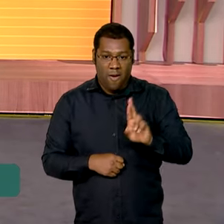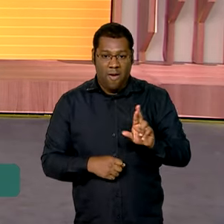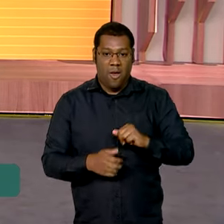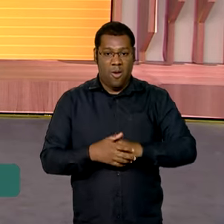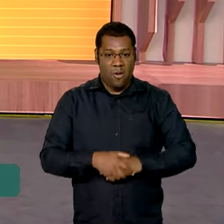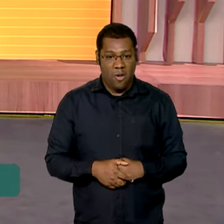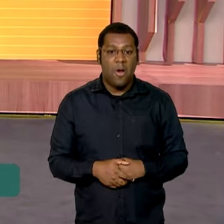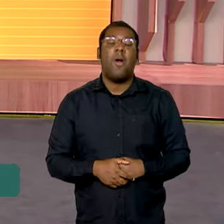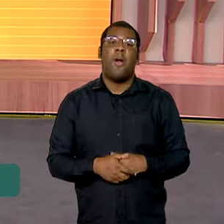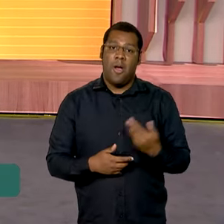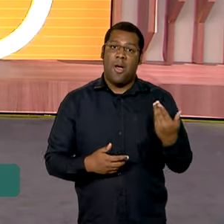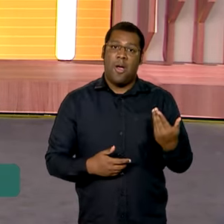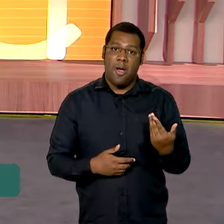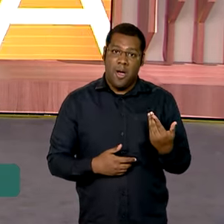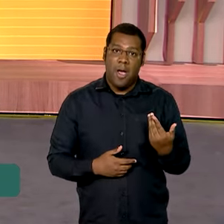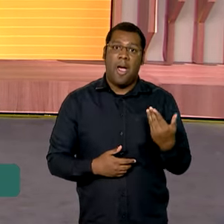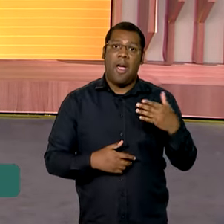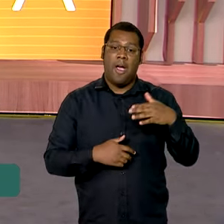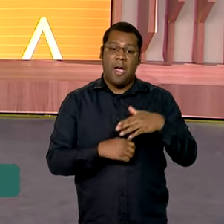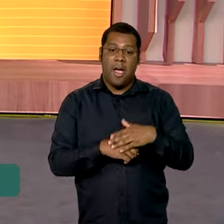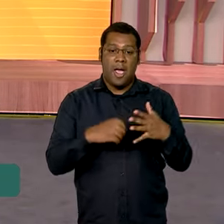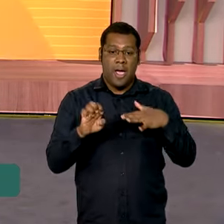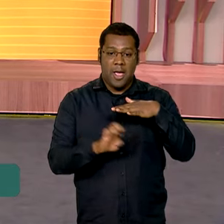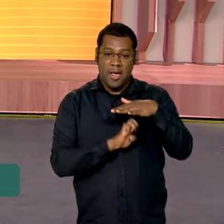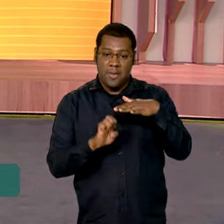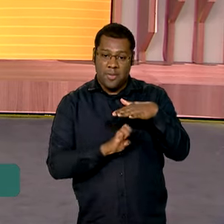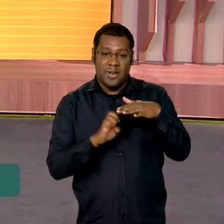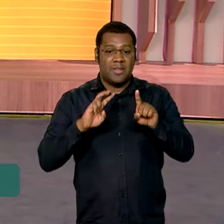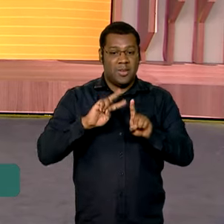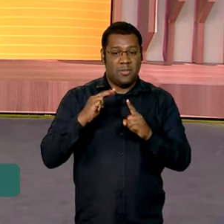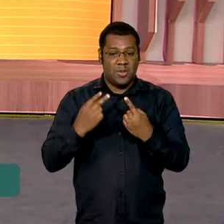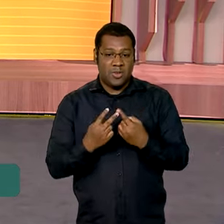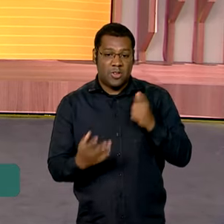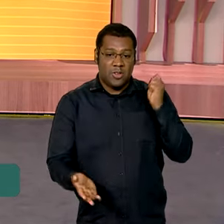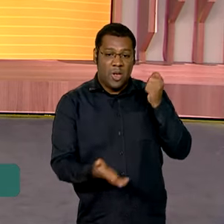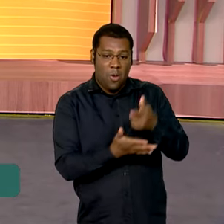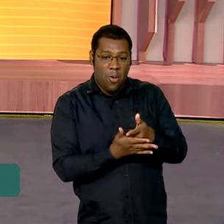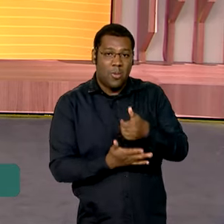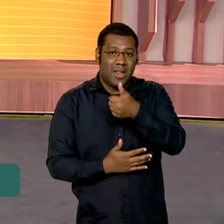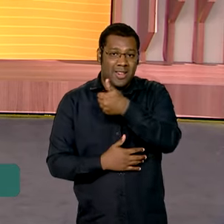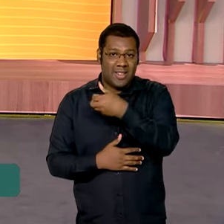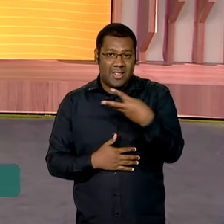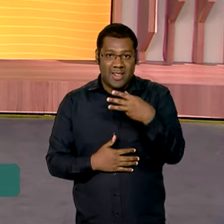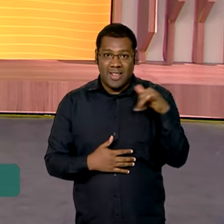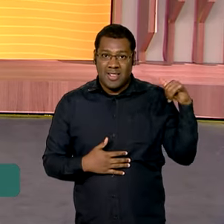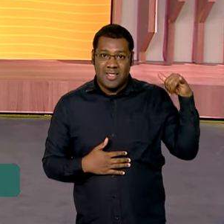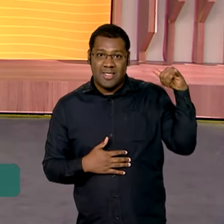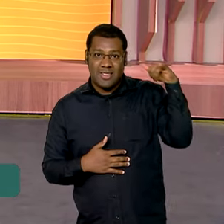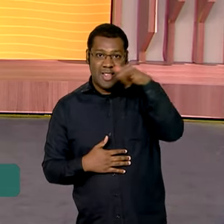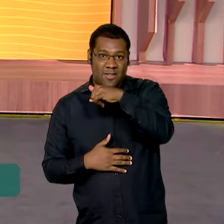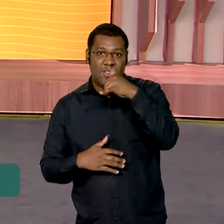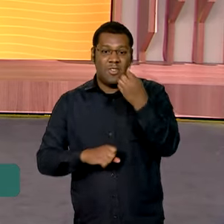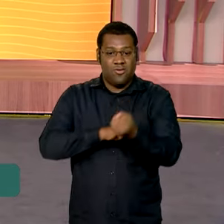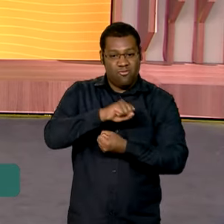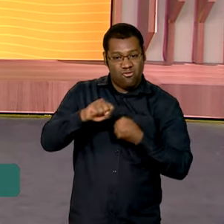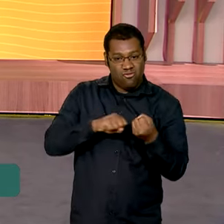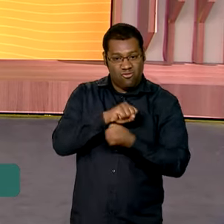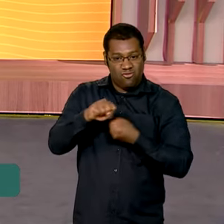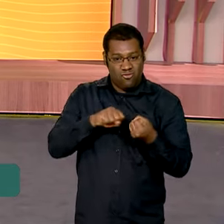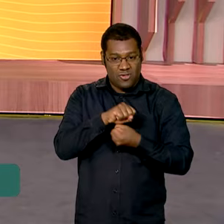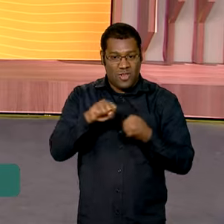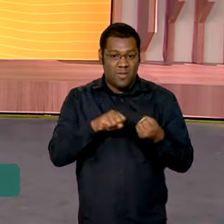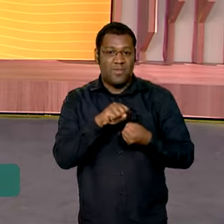gigantes do setor de aviação prevê a compra de 13 aviões do modelo mais avançado e ambientalmente eficiente